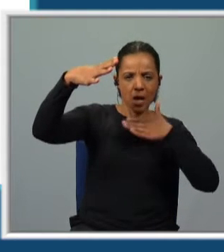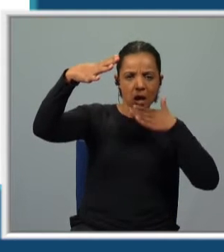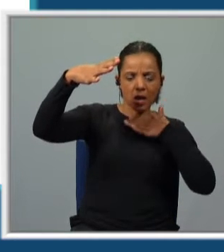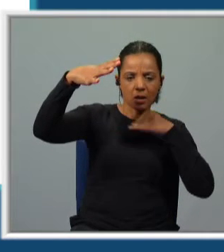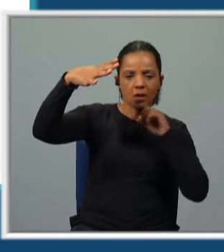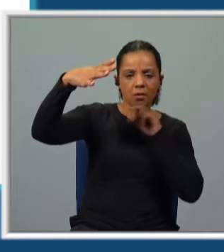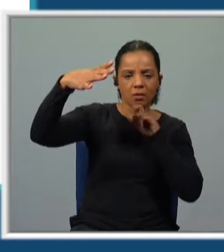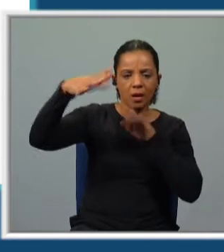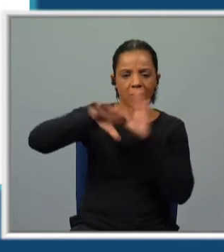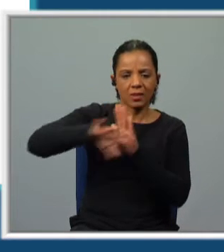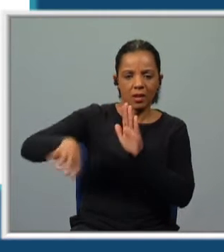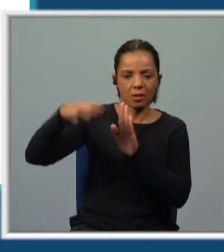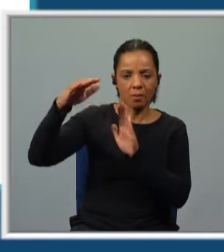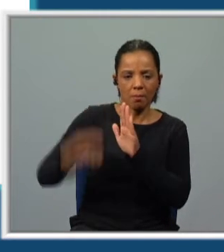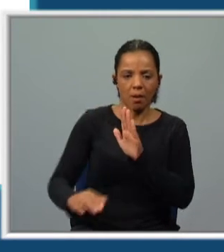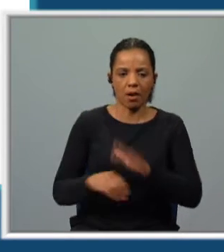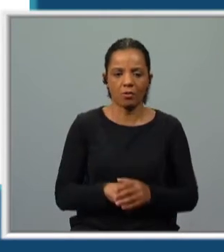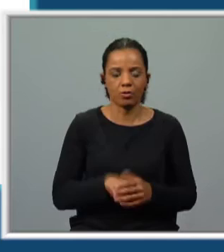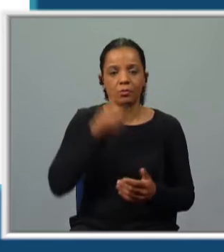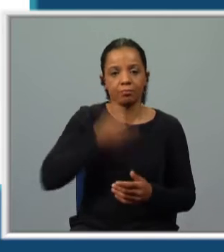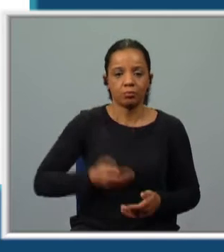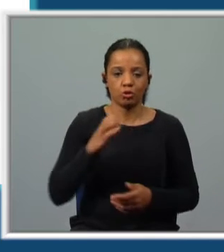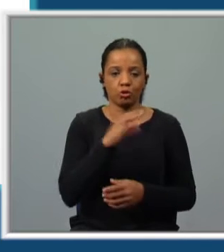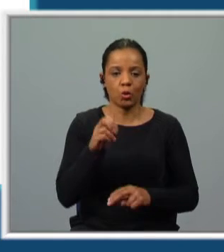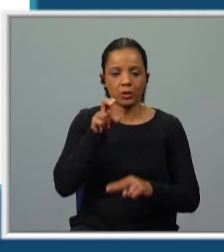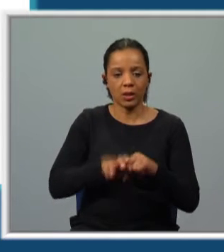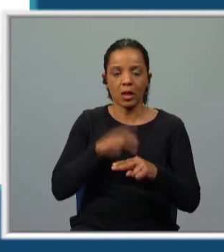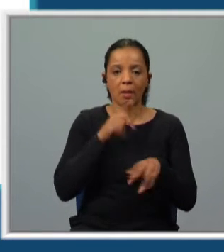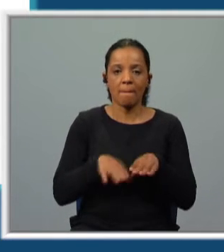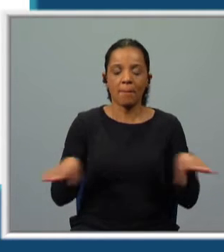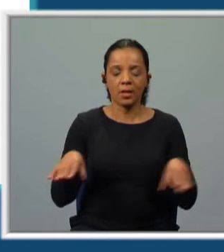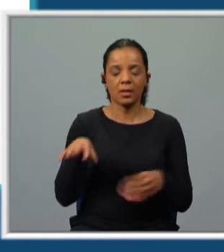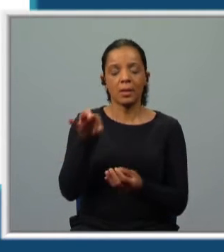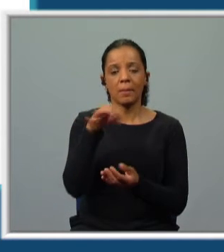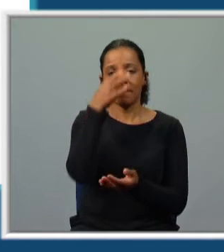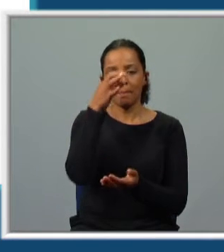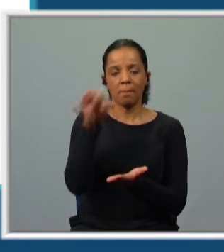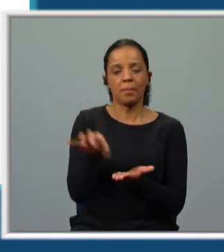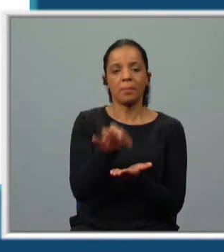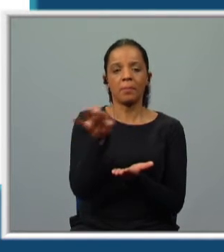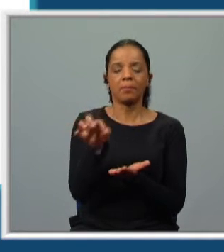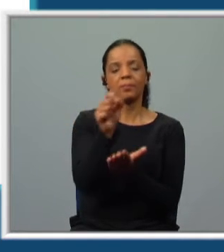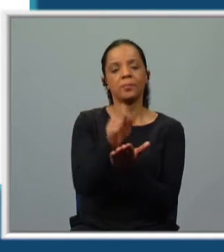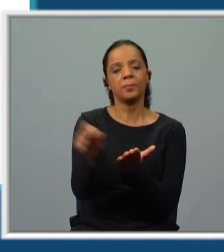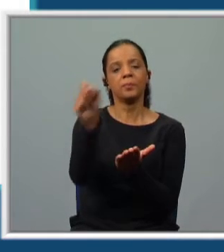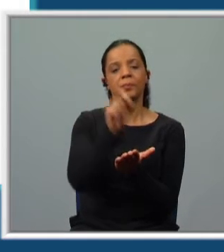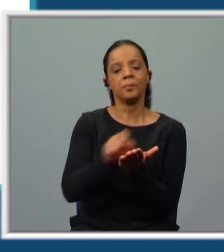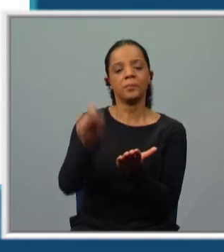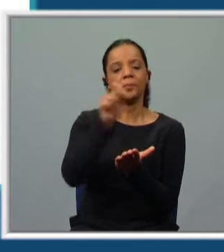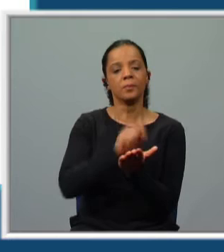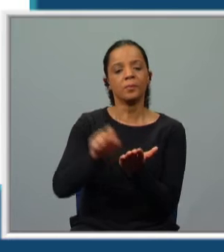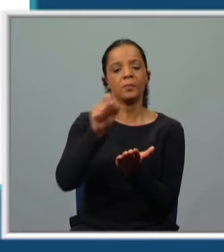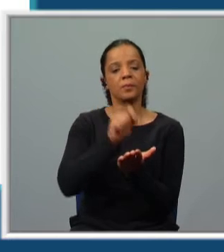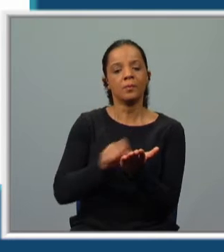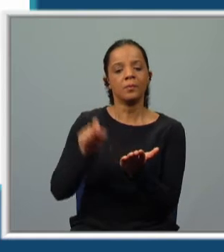ilumina à direita baixa. Mestre João, sentado a uma mesa, com uma pena na mão, escrevendo a sua crónica e detendo-se a